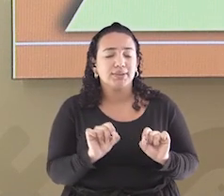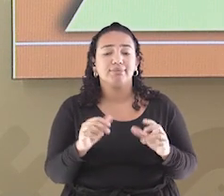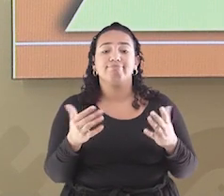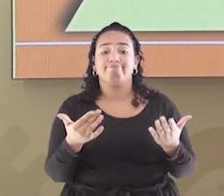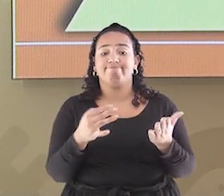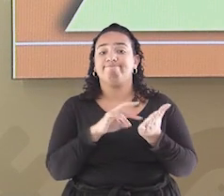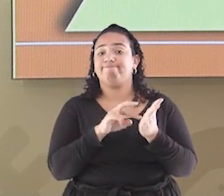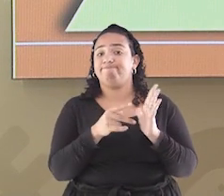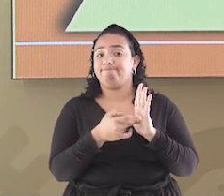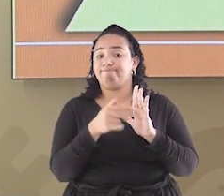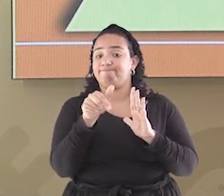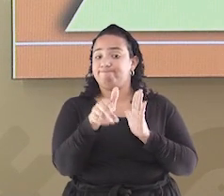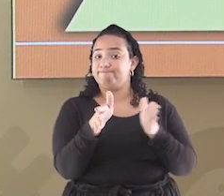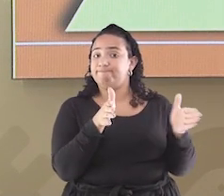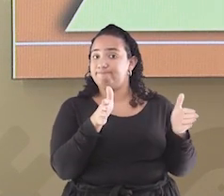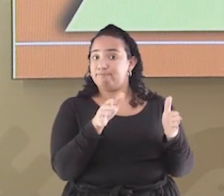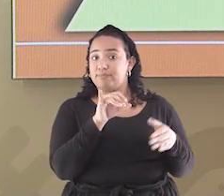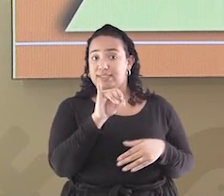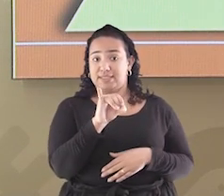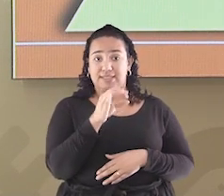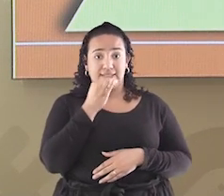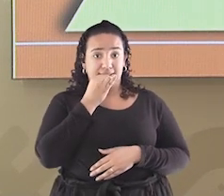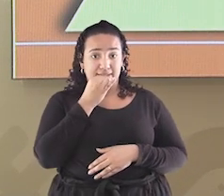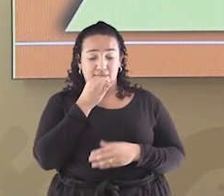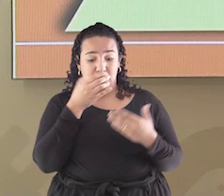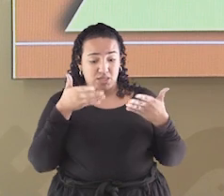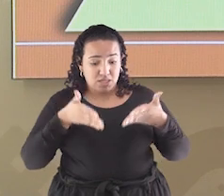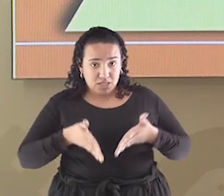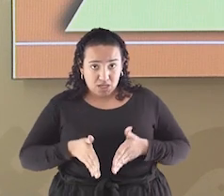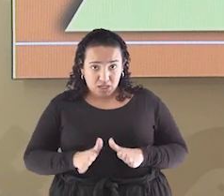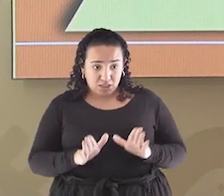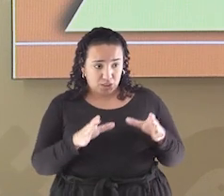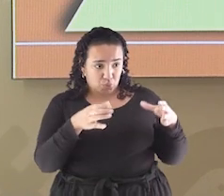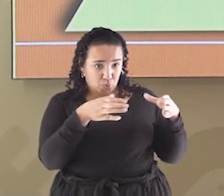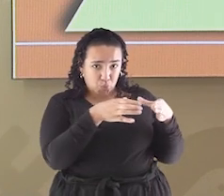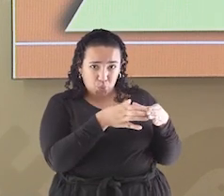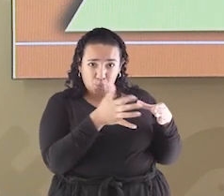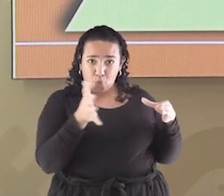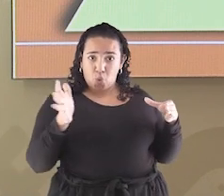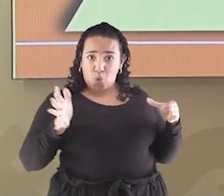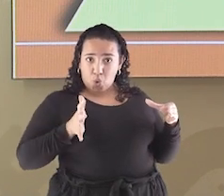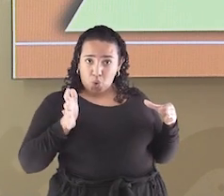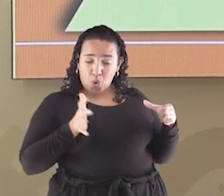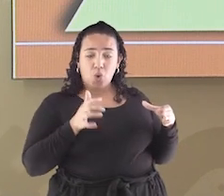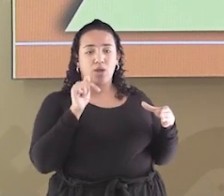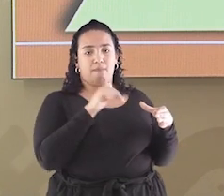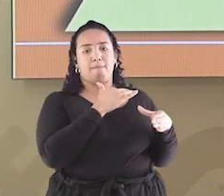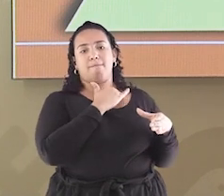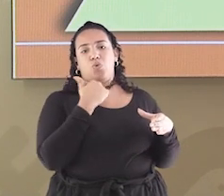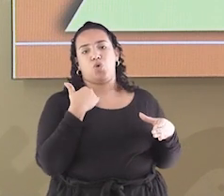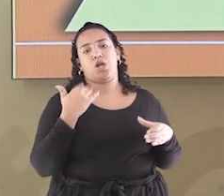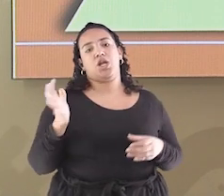que naquele período, se o indivíduo nascesse dentro de uma família nobre, ele morreria nobre.